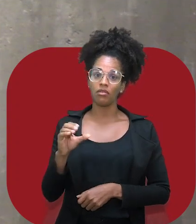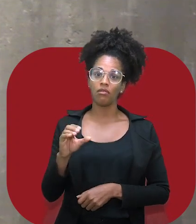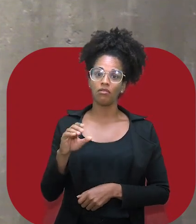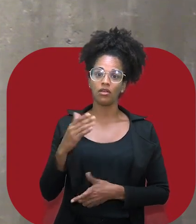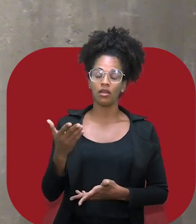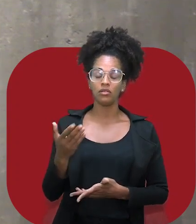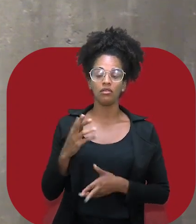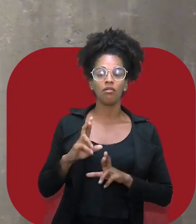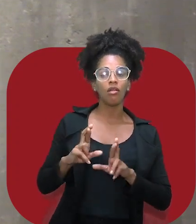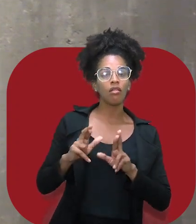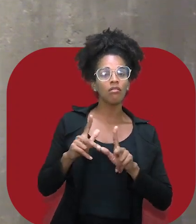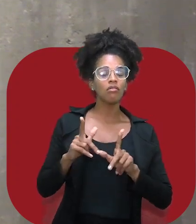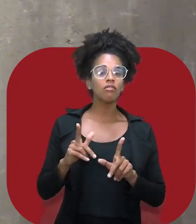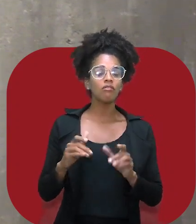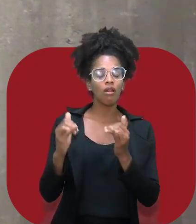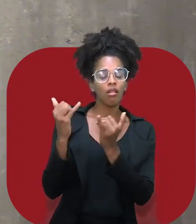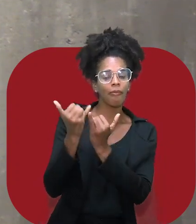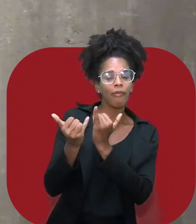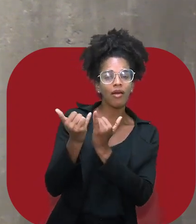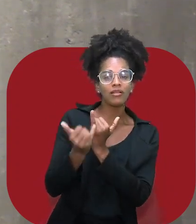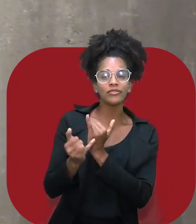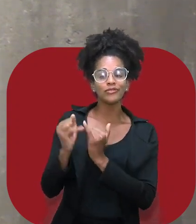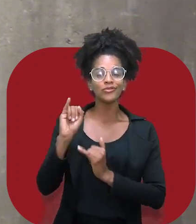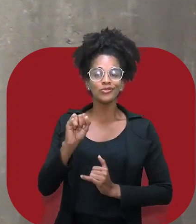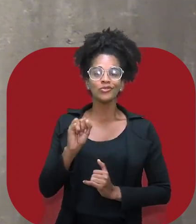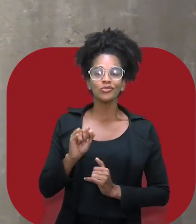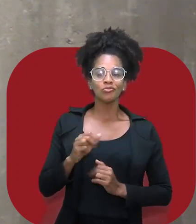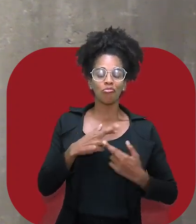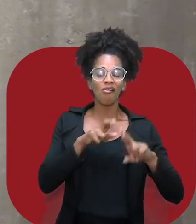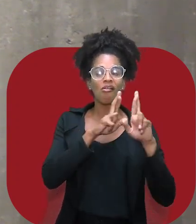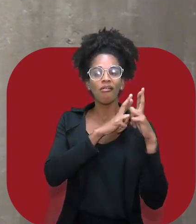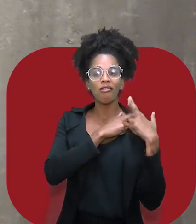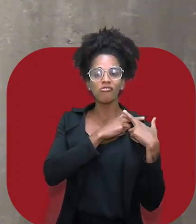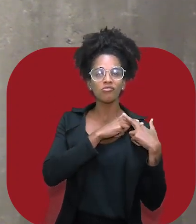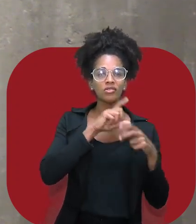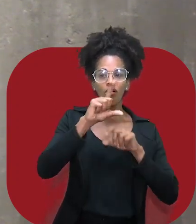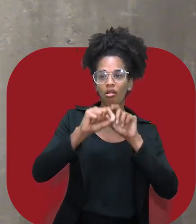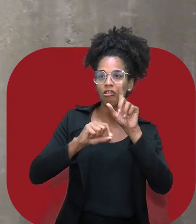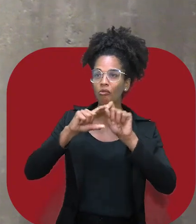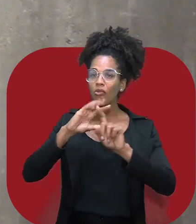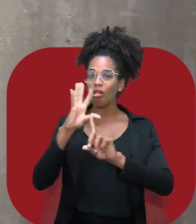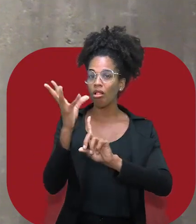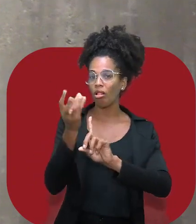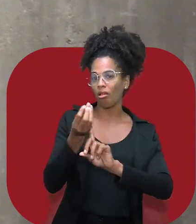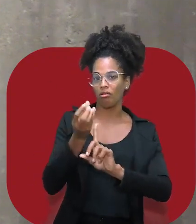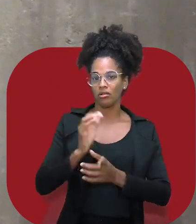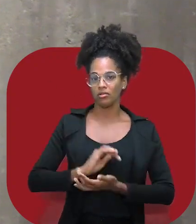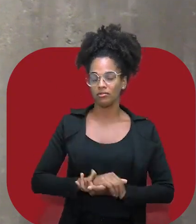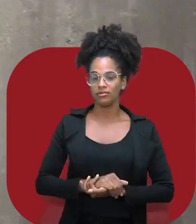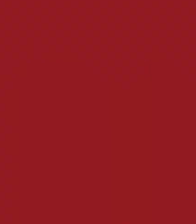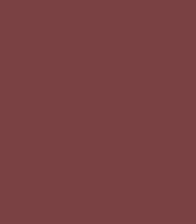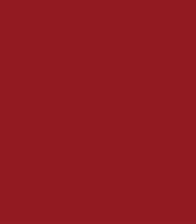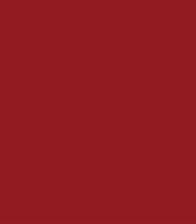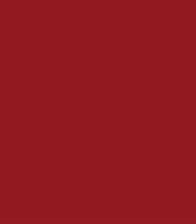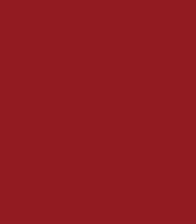perspectiva tradicional cristã, que também está imbuída dentro do curar exposições.